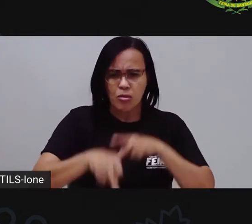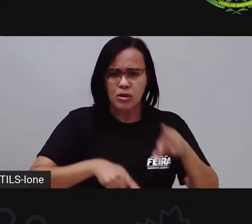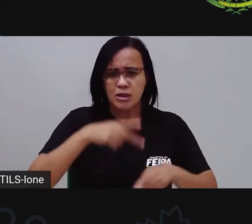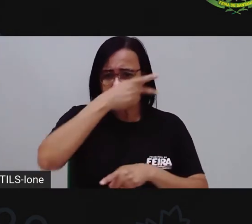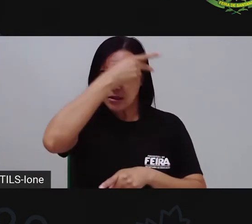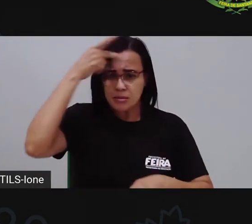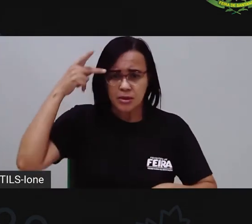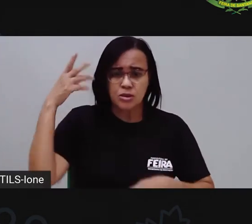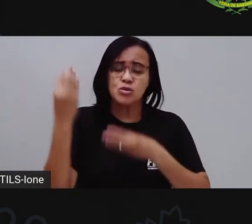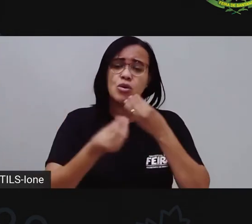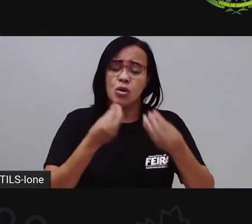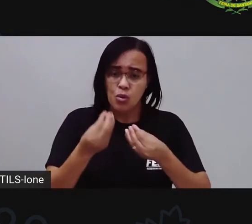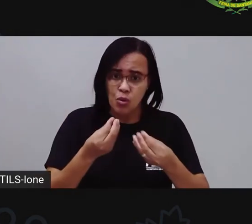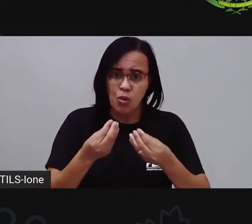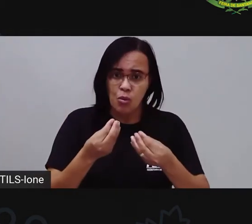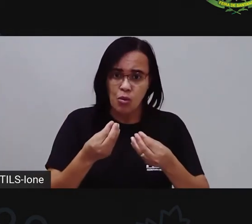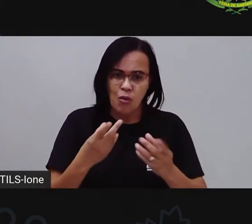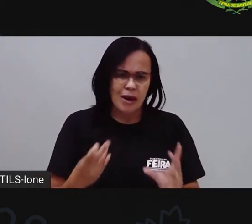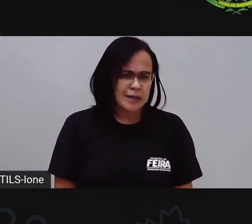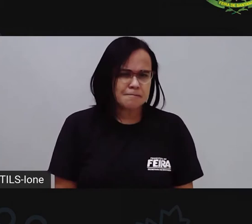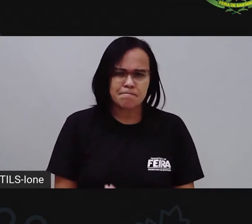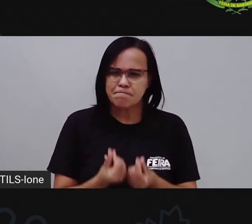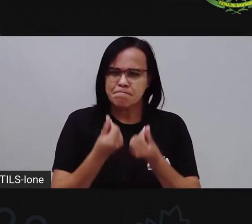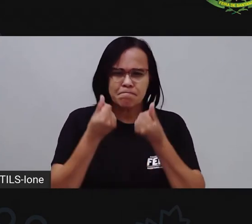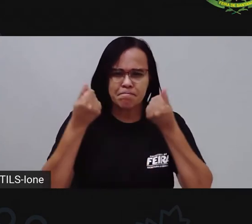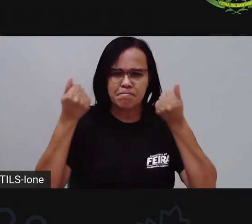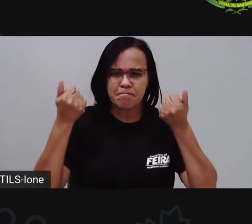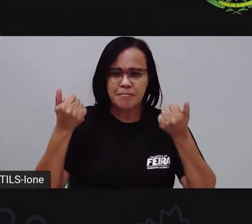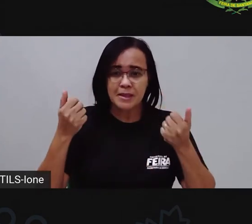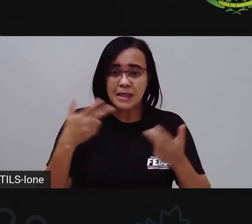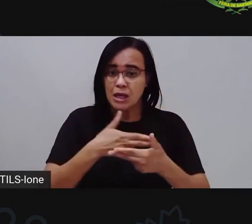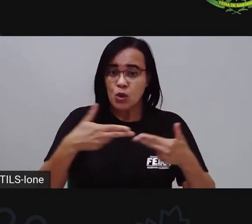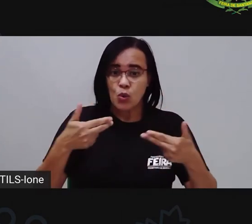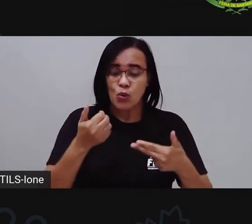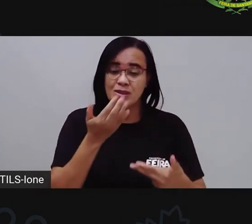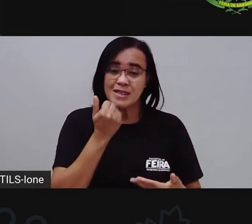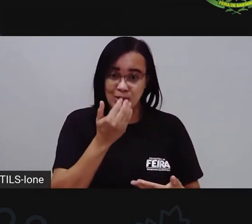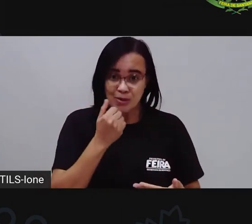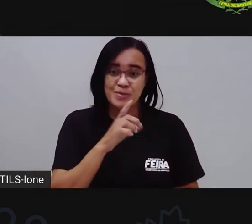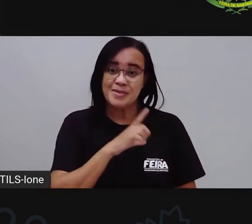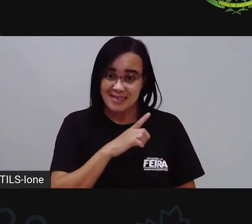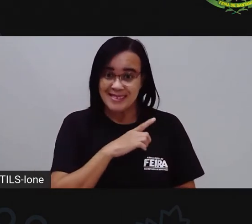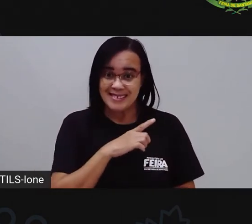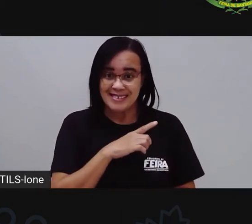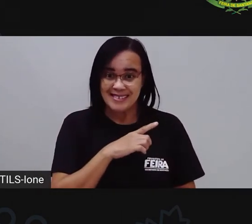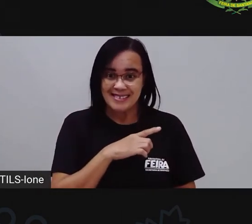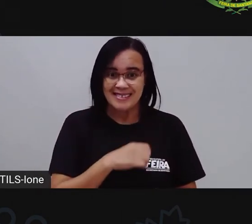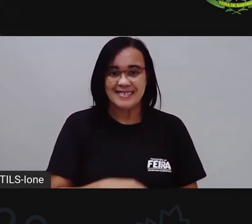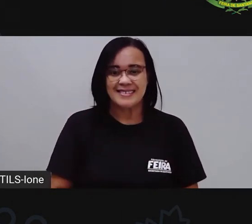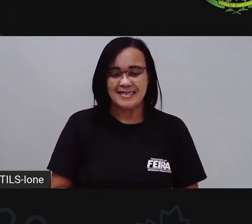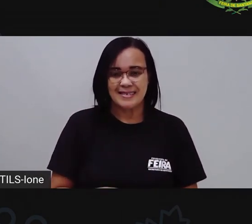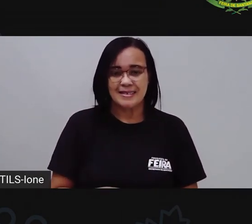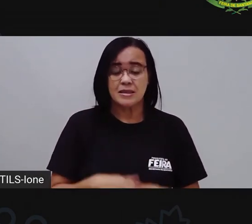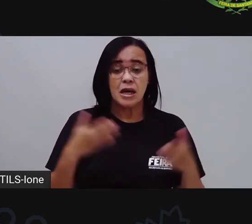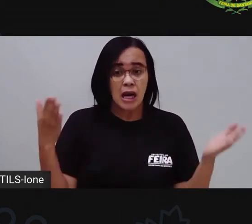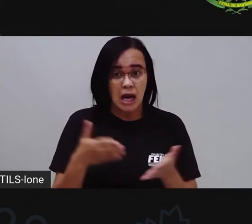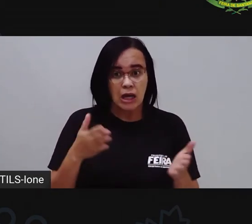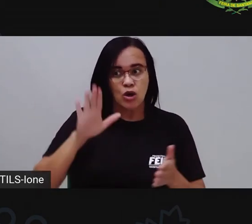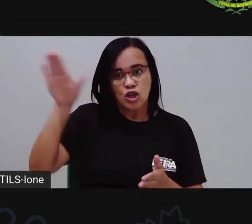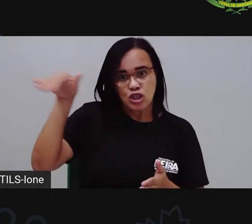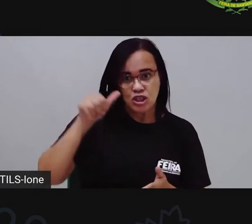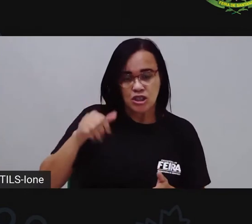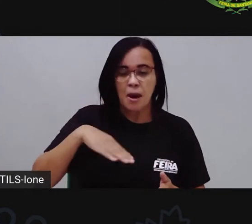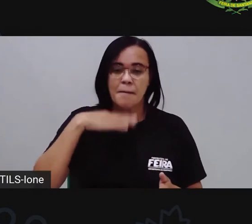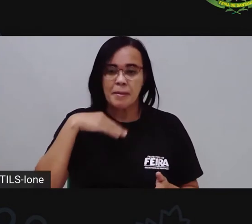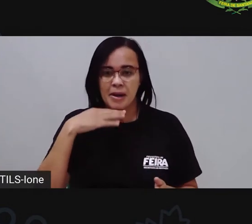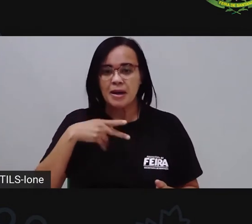né? Que é tão rica e vasta, tá bom? Então, vamos fazer, né? Nossa aula prática agora. Então, já chama a mamãe, chama o